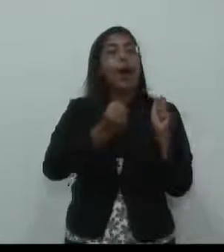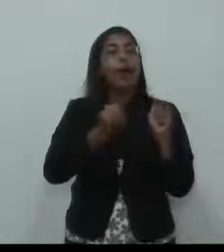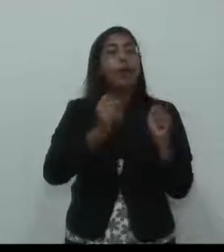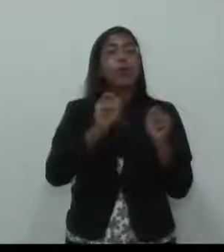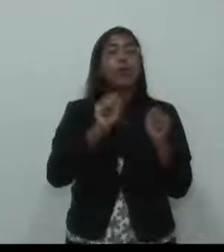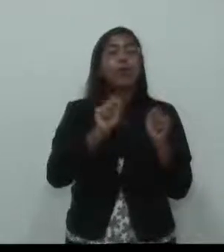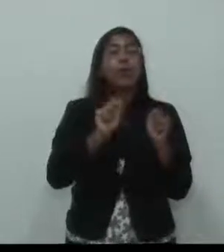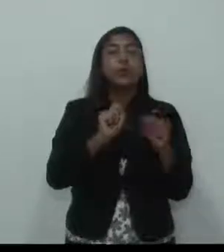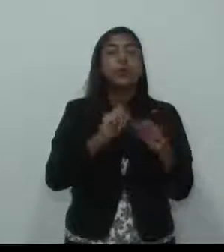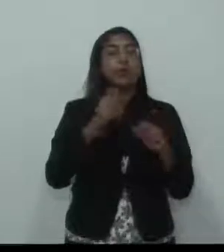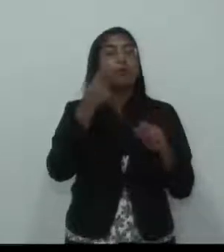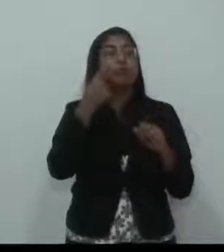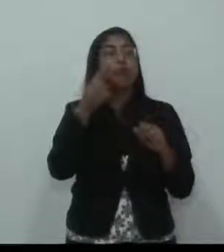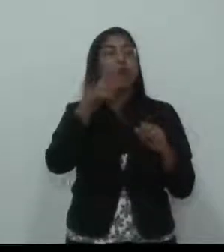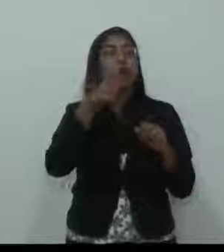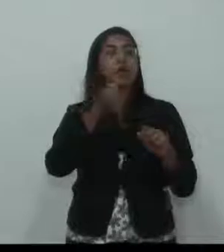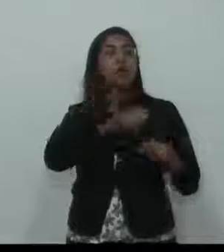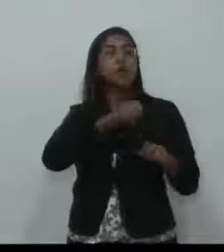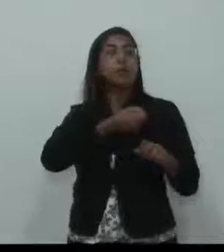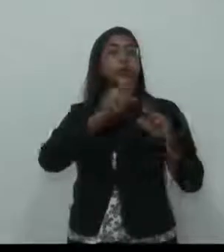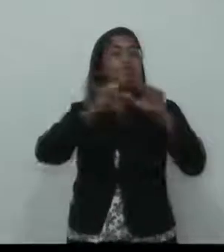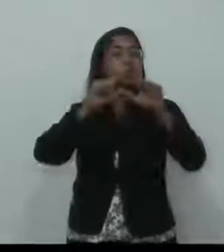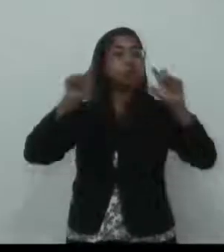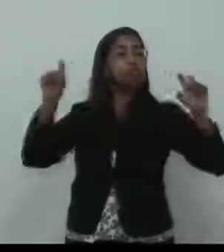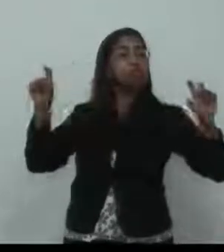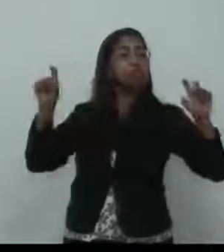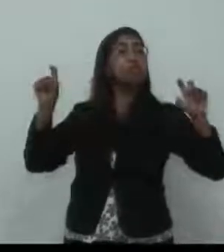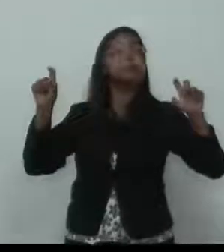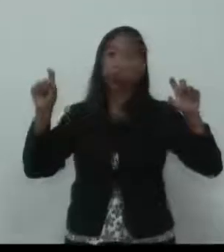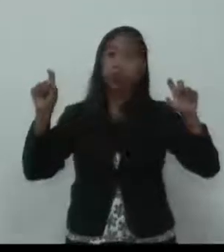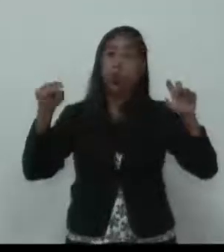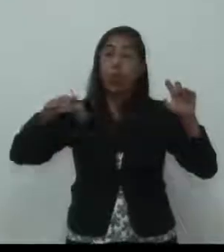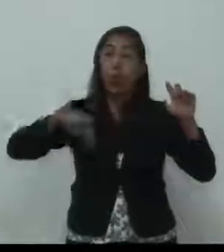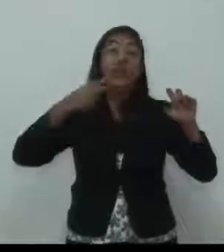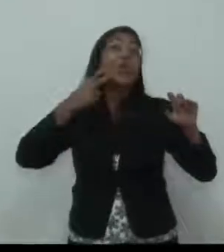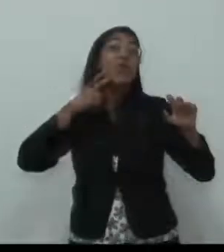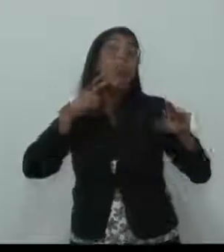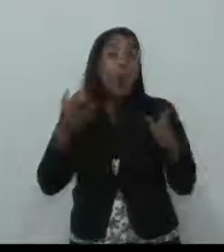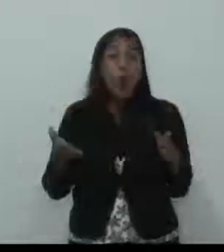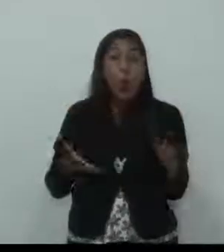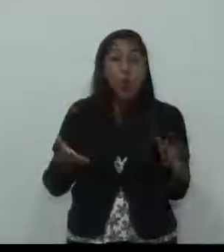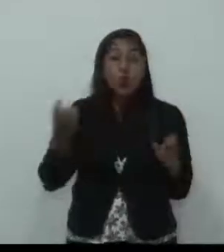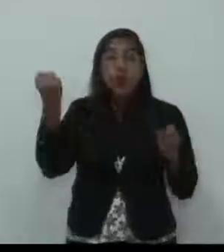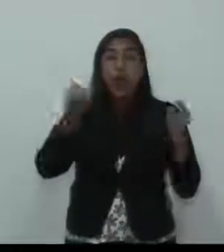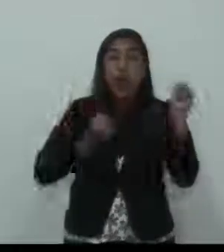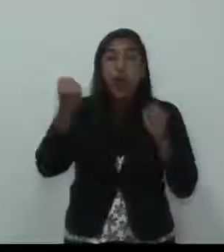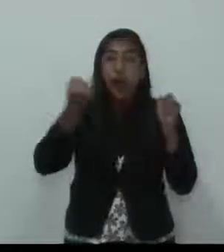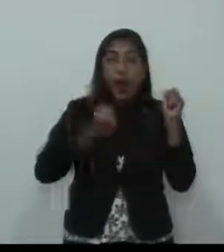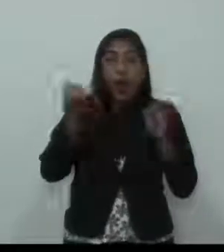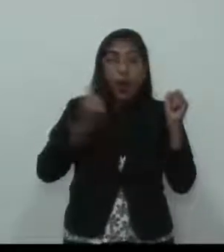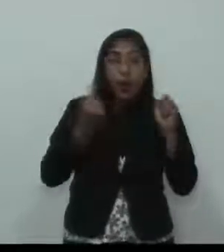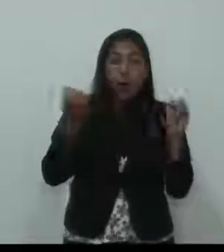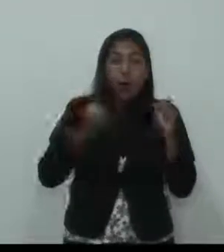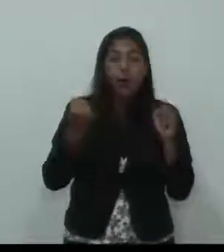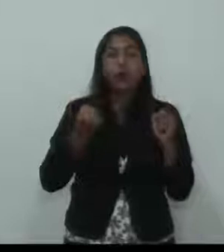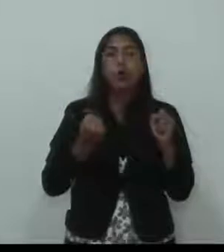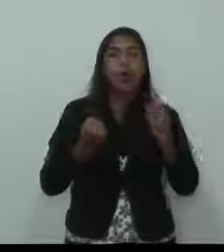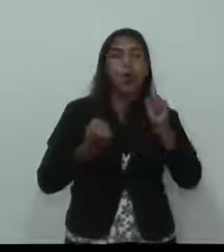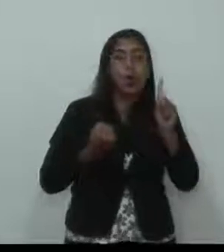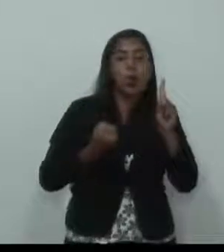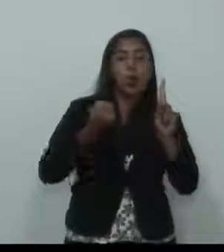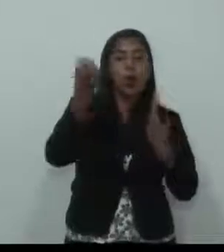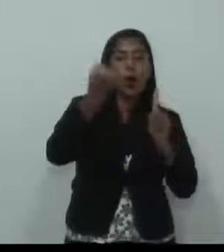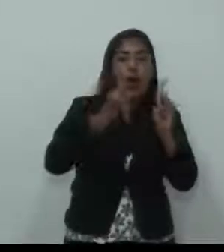.308 habitantes. Então, o vinhedo tem hoje um veículo 0,25 para